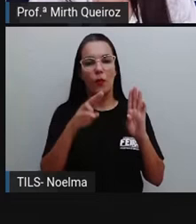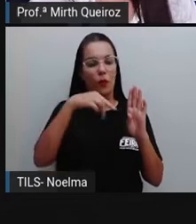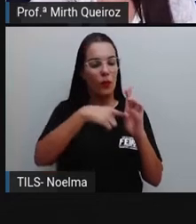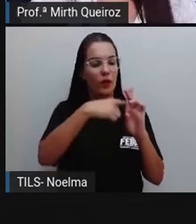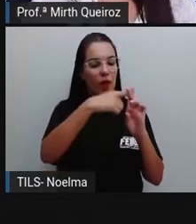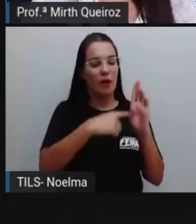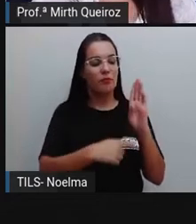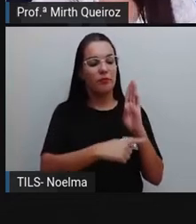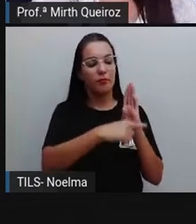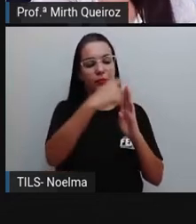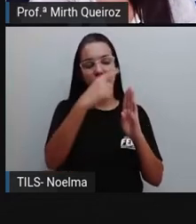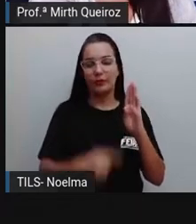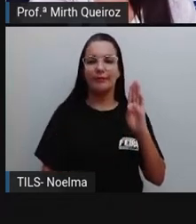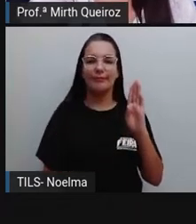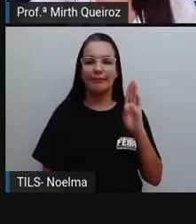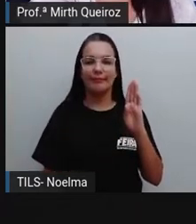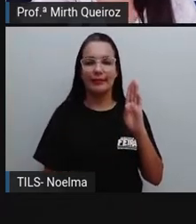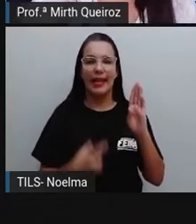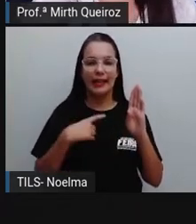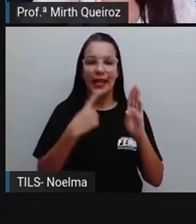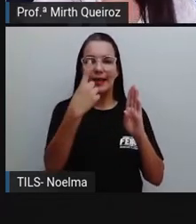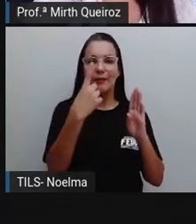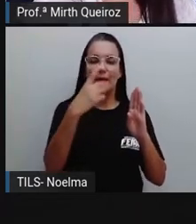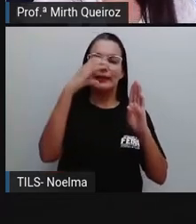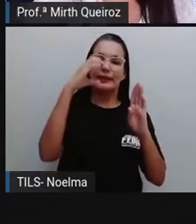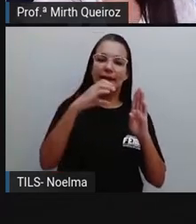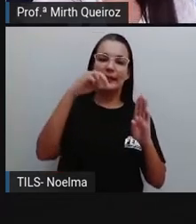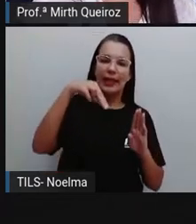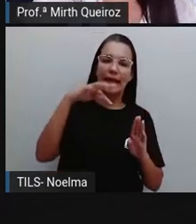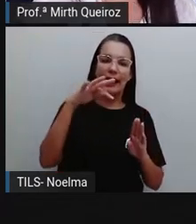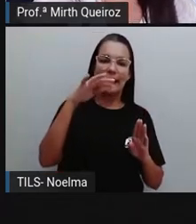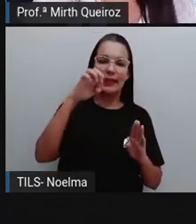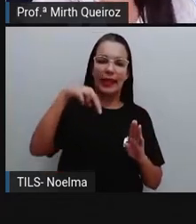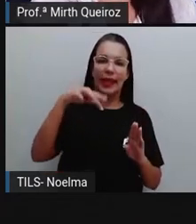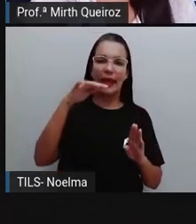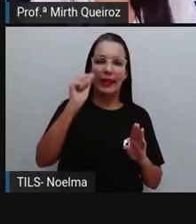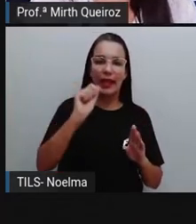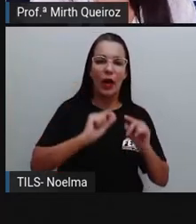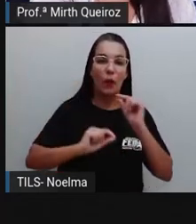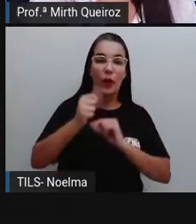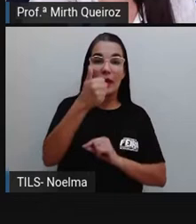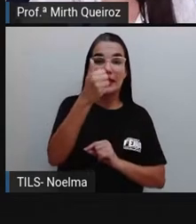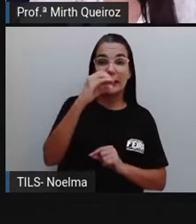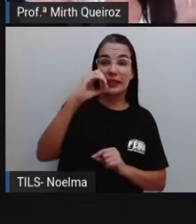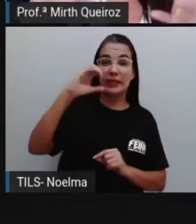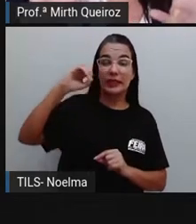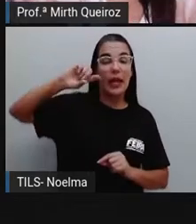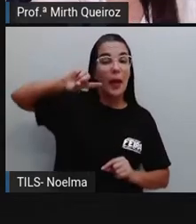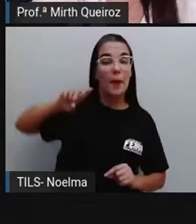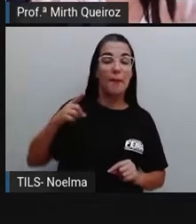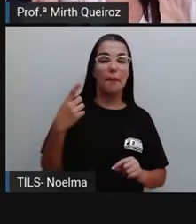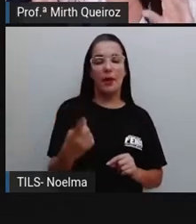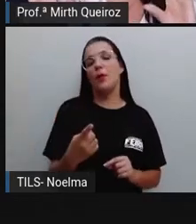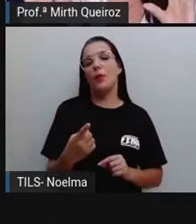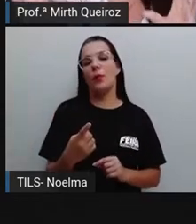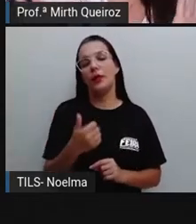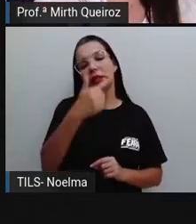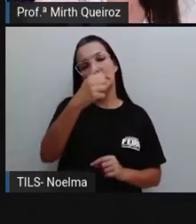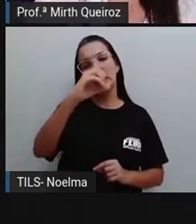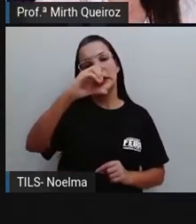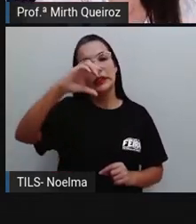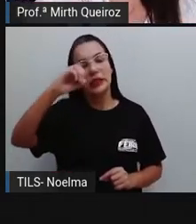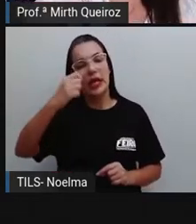vai formar o quê? Uma centena de milhar, que equivale a cem mil. Então, se eu for contando de dez